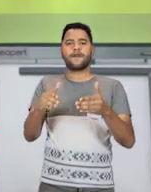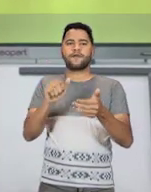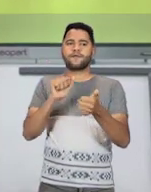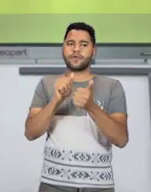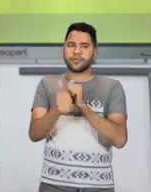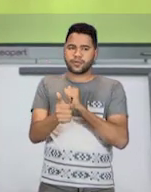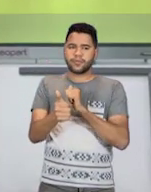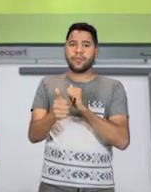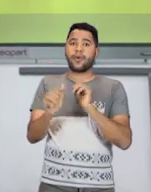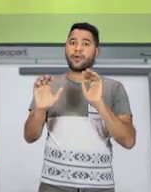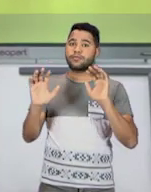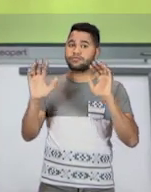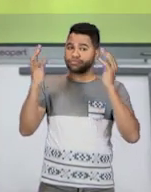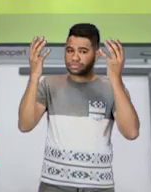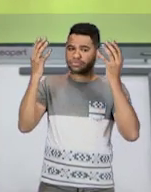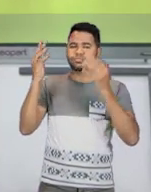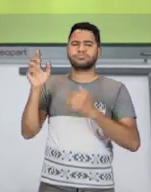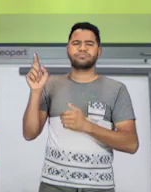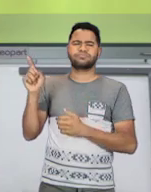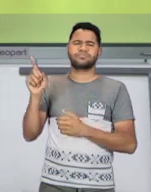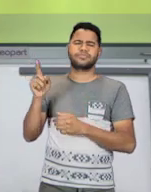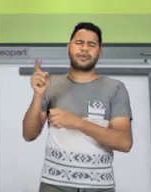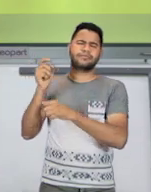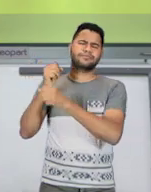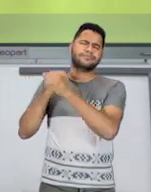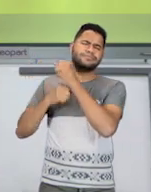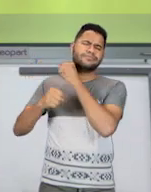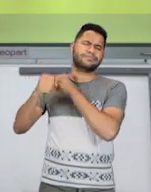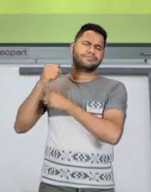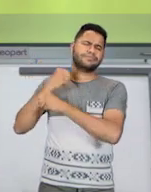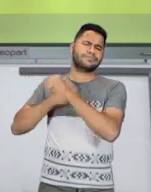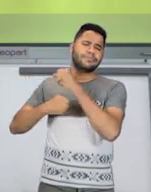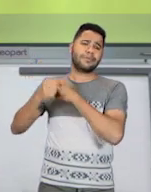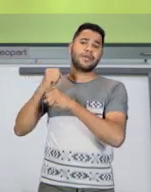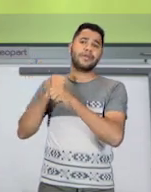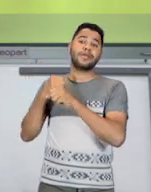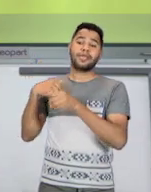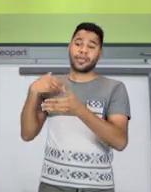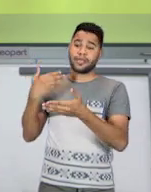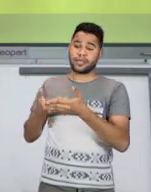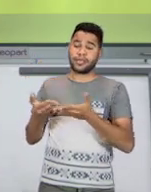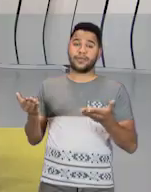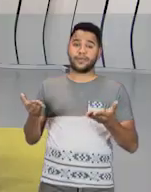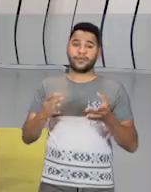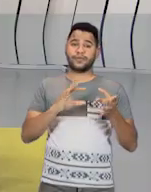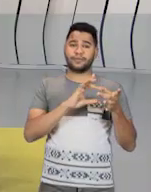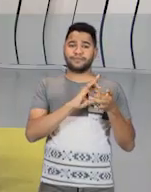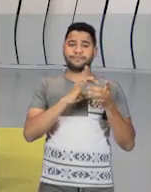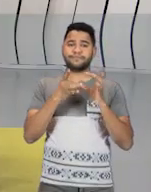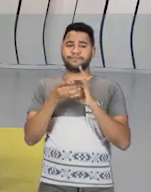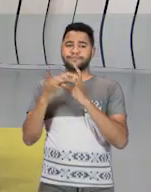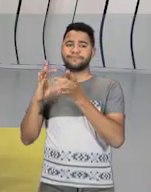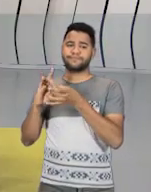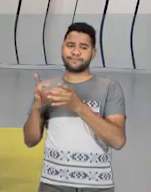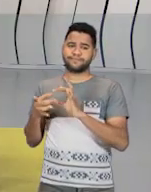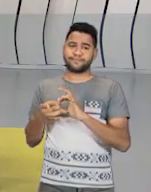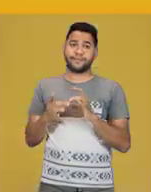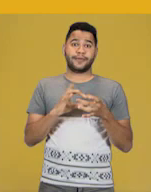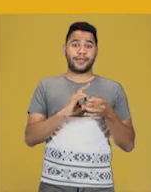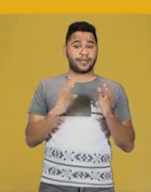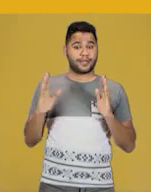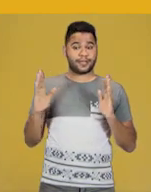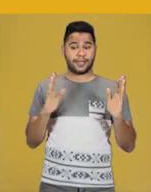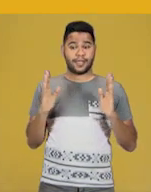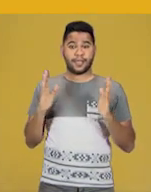representam aí eventos de muitos anos atrás, que tem até hoje como as Olimpíadas. Que estamos na época,